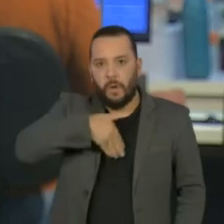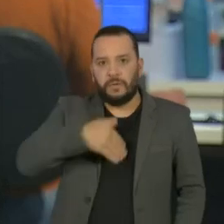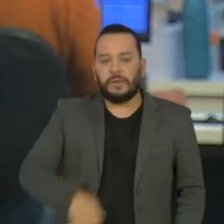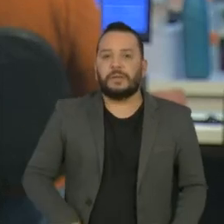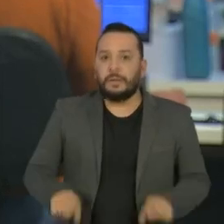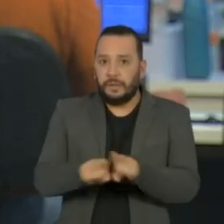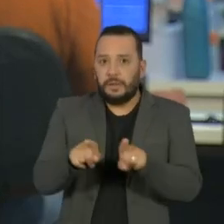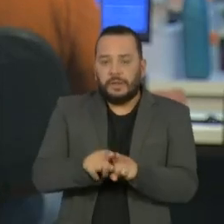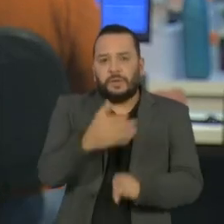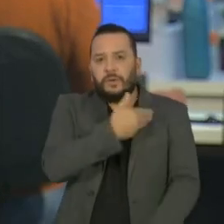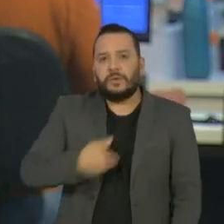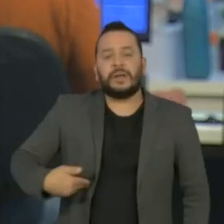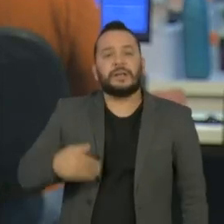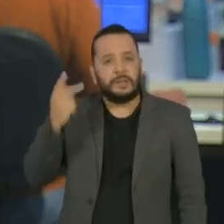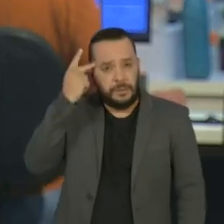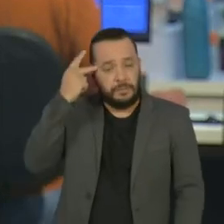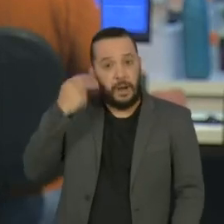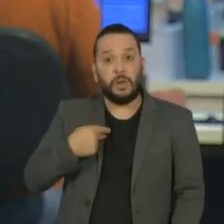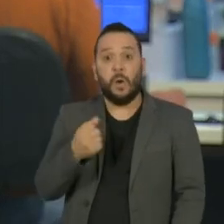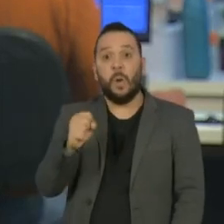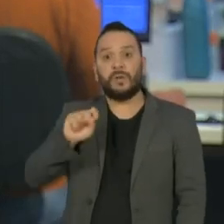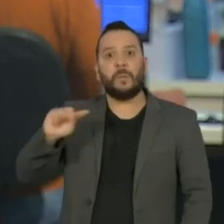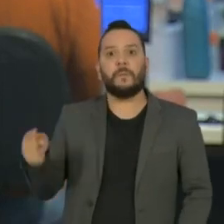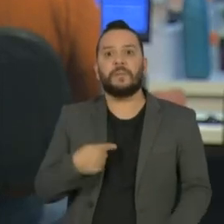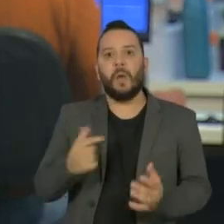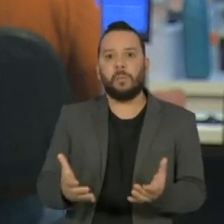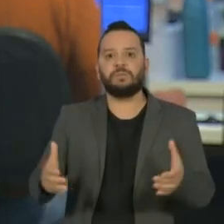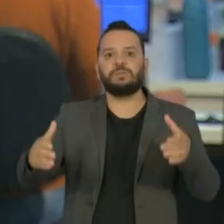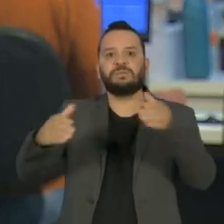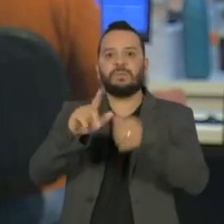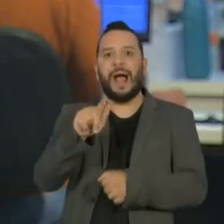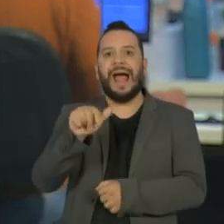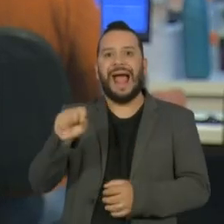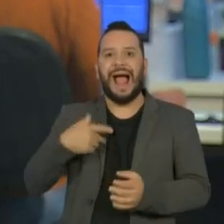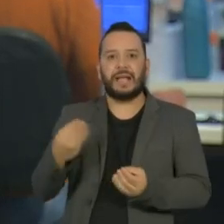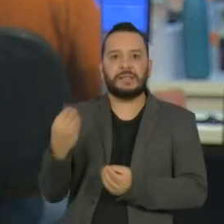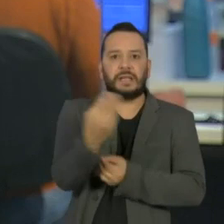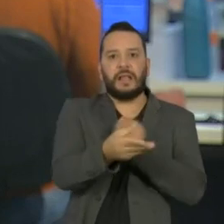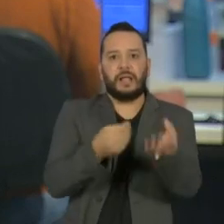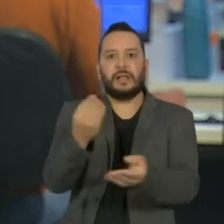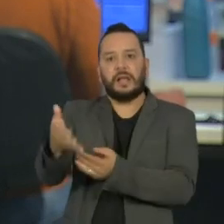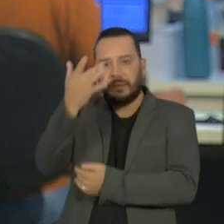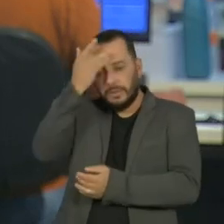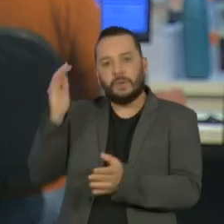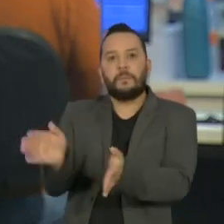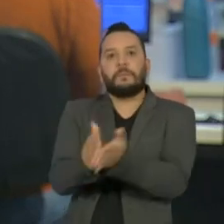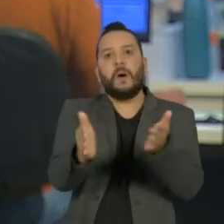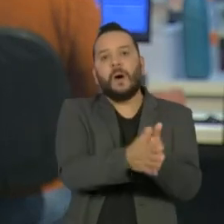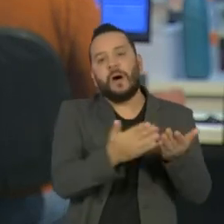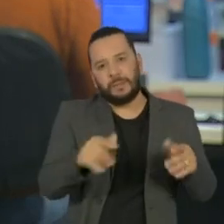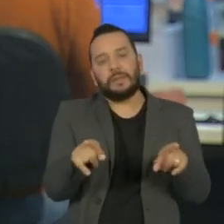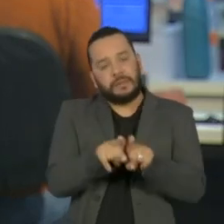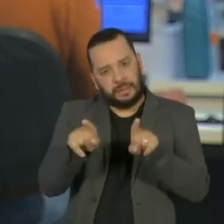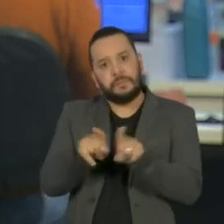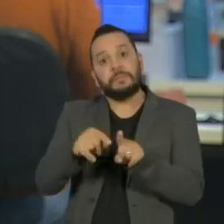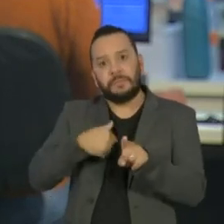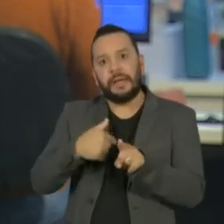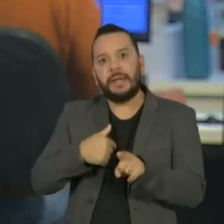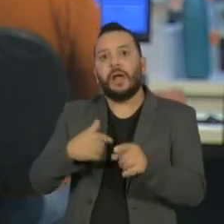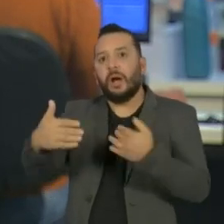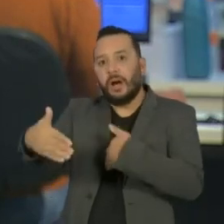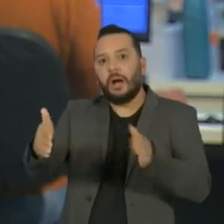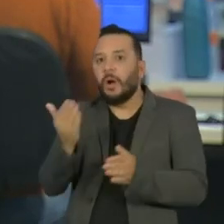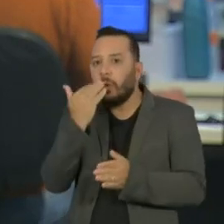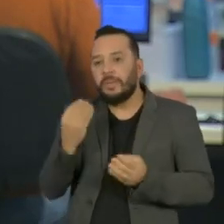São Paulo vai doar 8 mil botijões de gás para comunidades carentes, além de milhares de cestas básicas a aldeias indígenas.